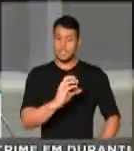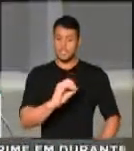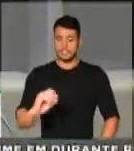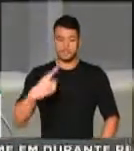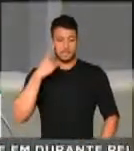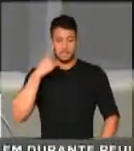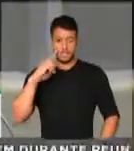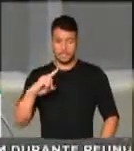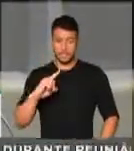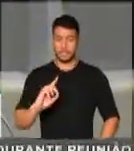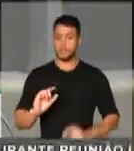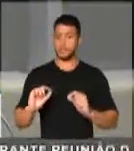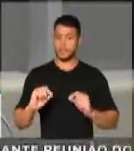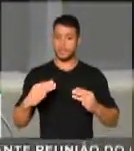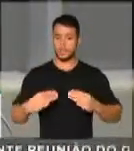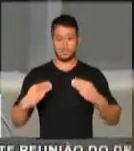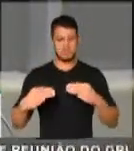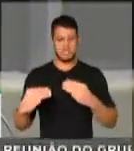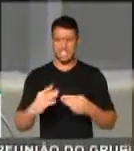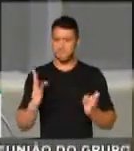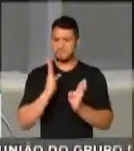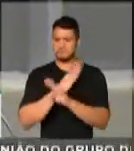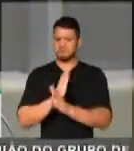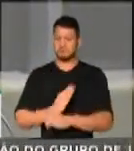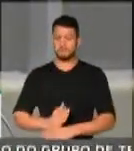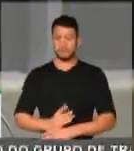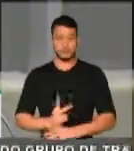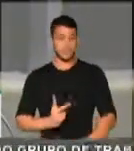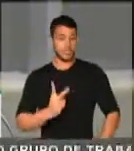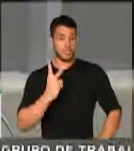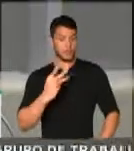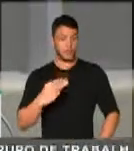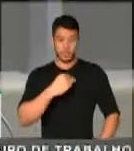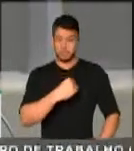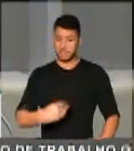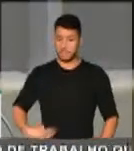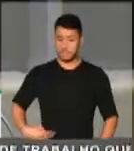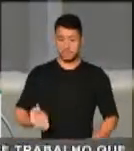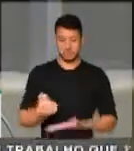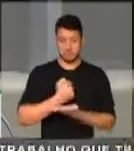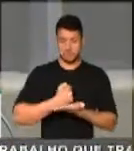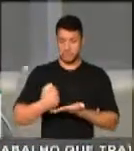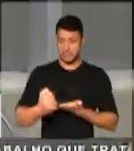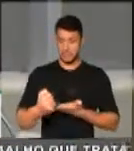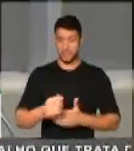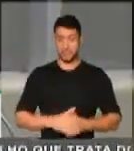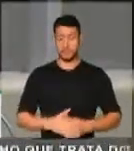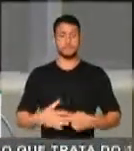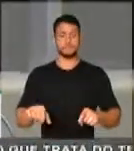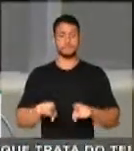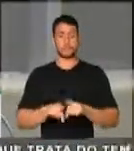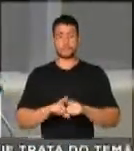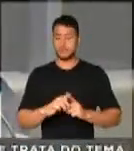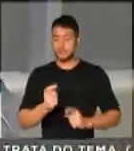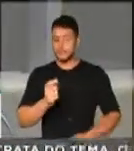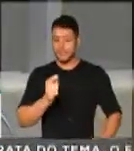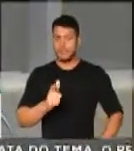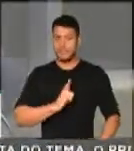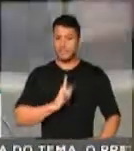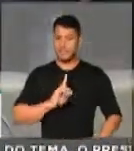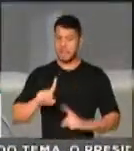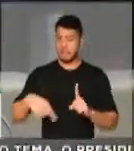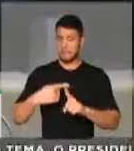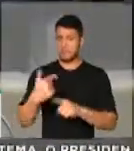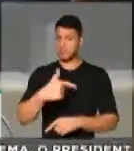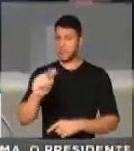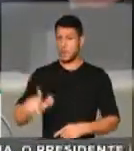desnorteado. Dois ministros já caíram. Vários outros não apresentam metas,